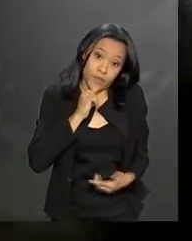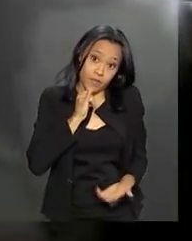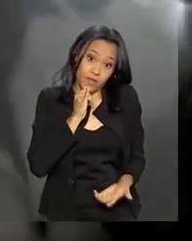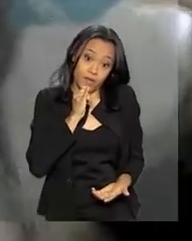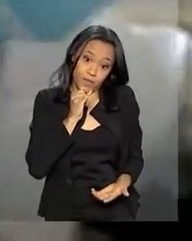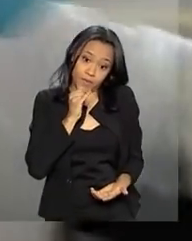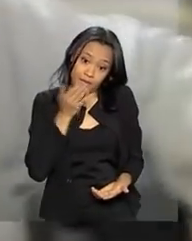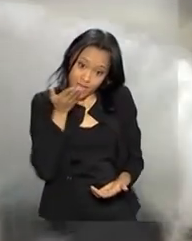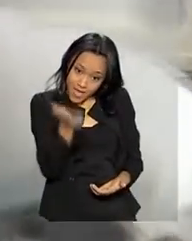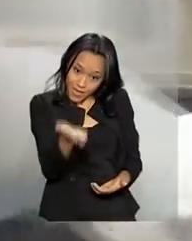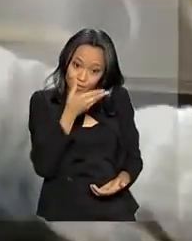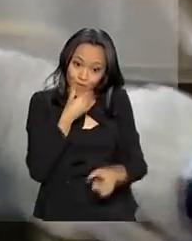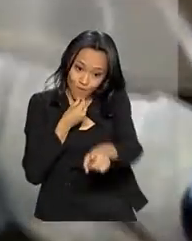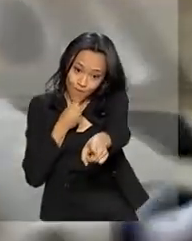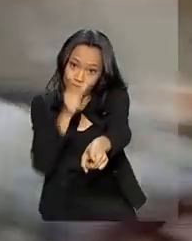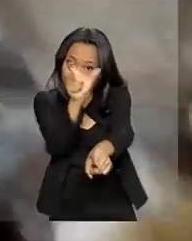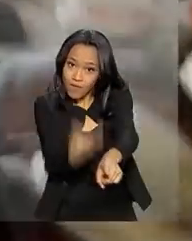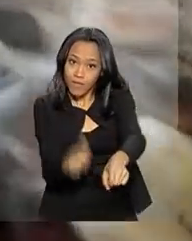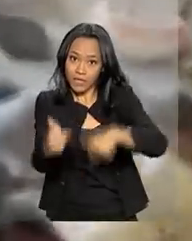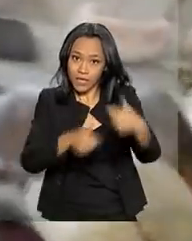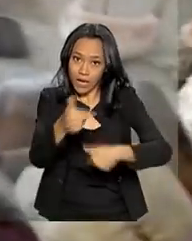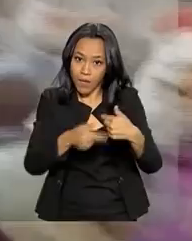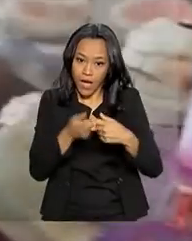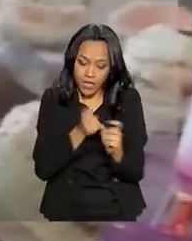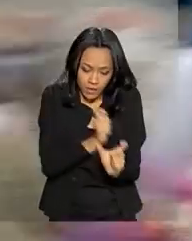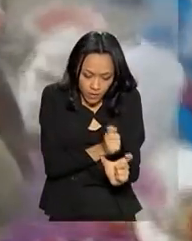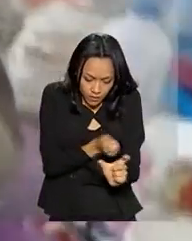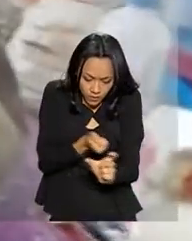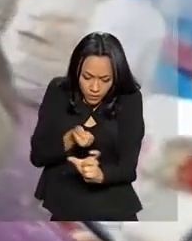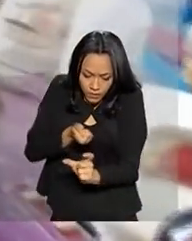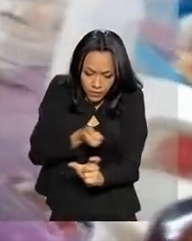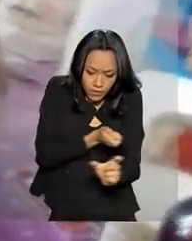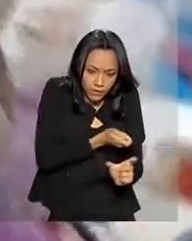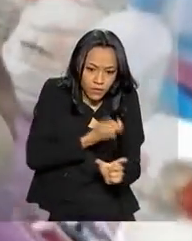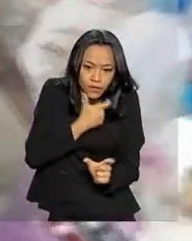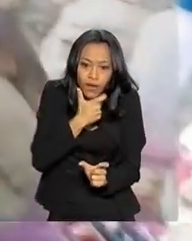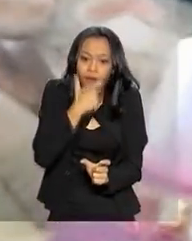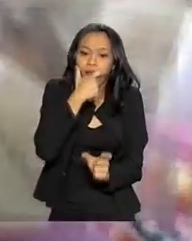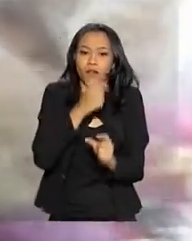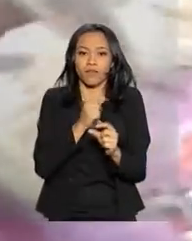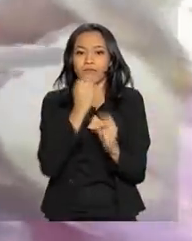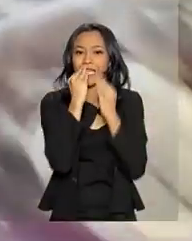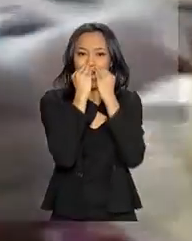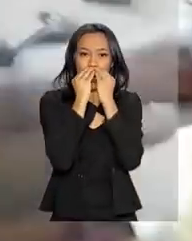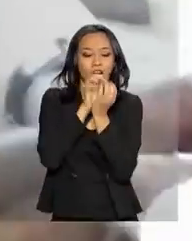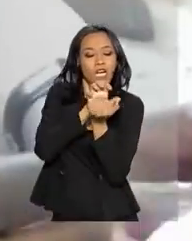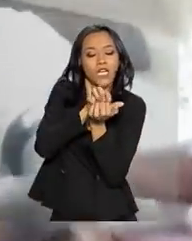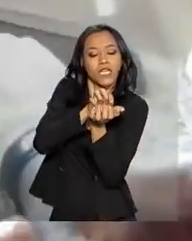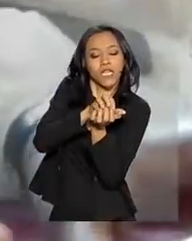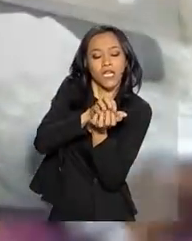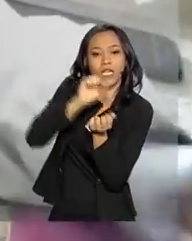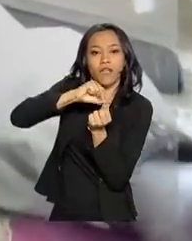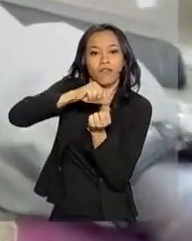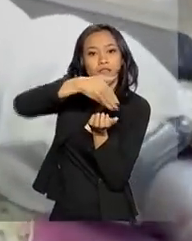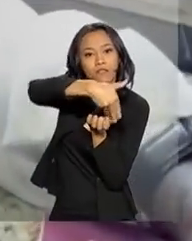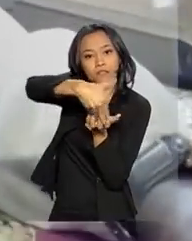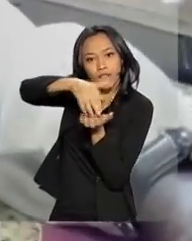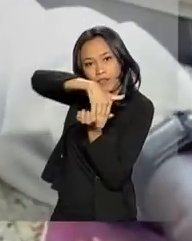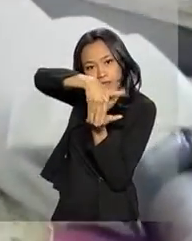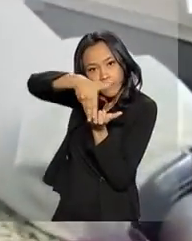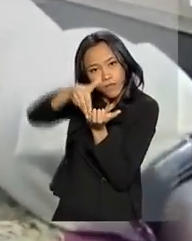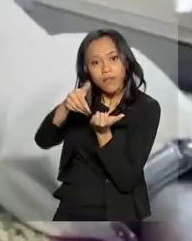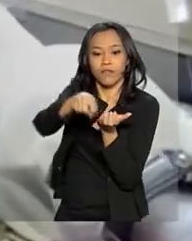do protesista Neves, que inclusive passou por um treinamento lá no Brasil. Sr. Neves, como é que é